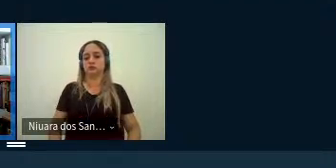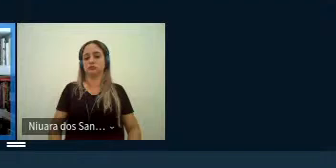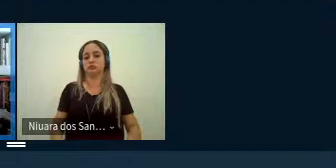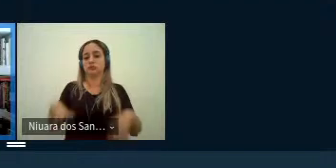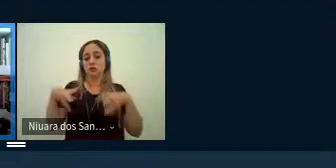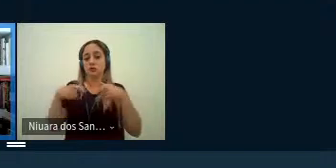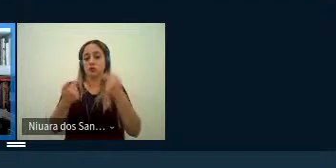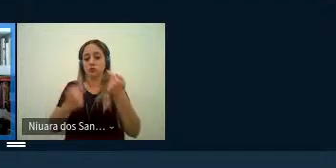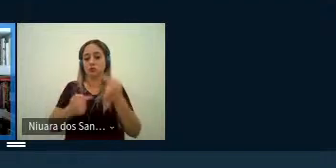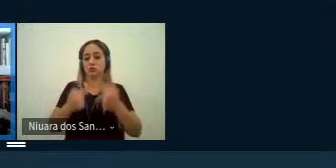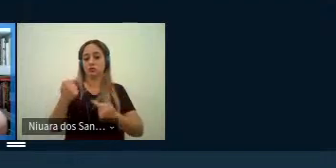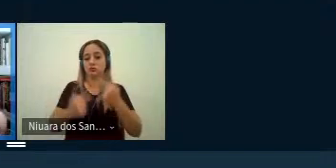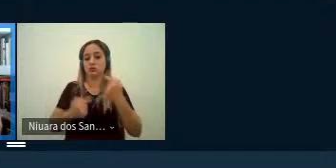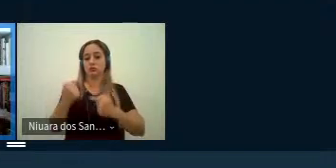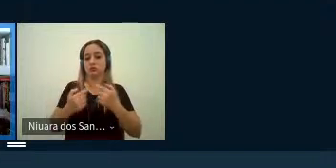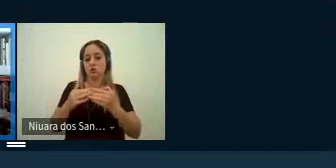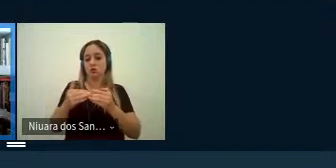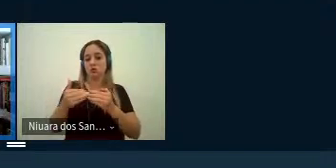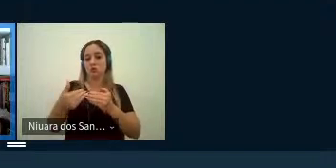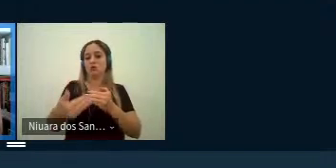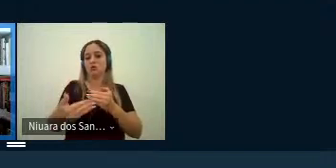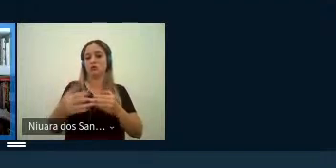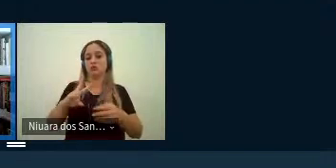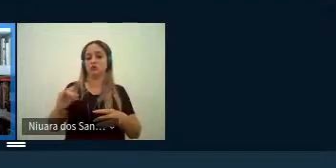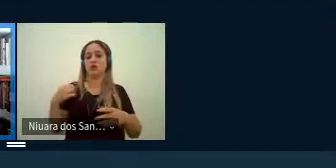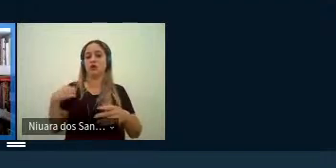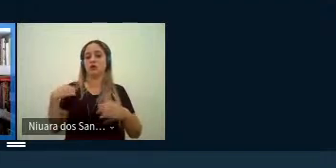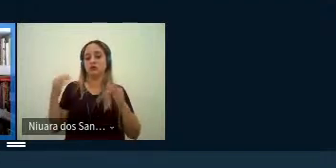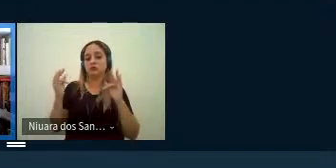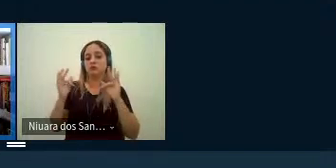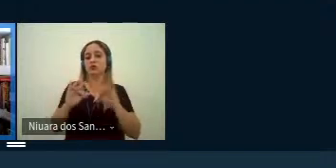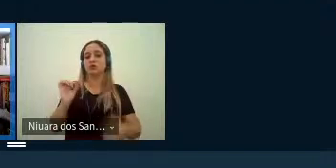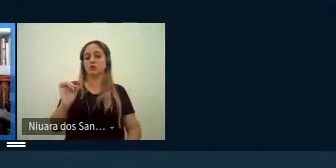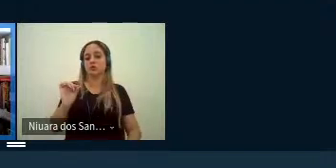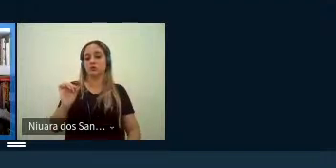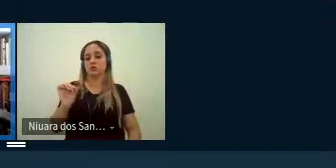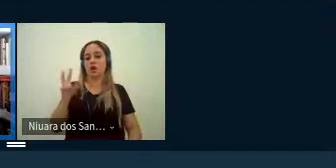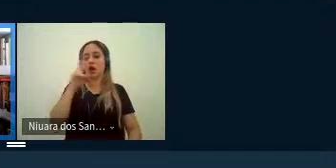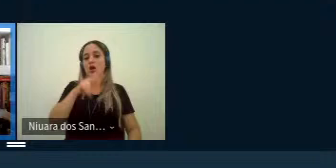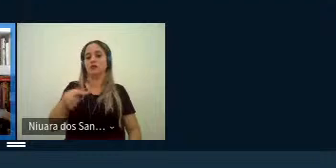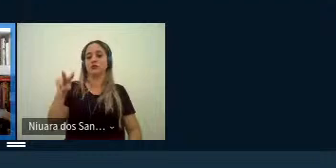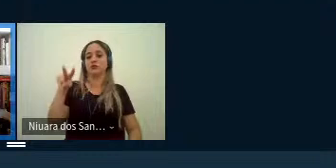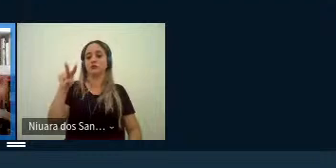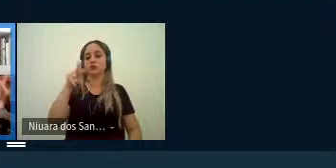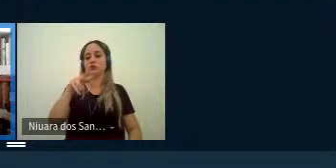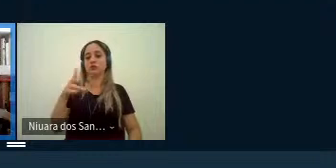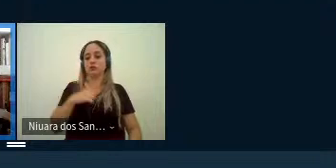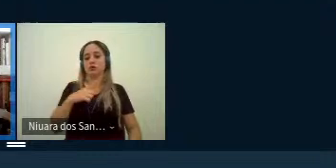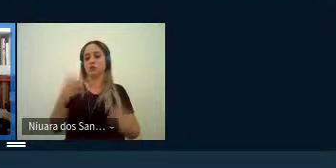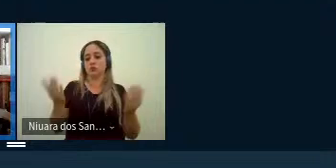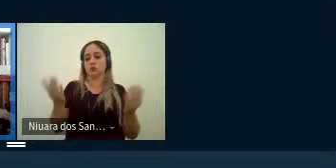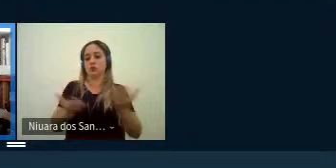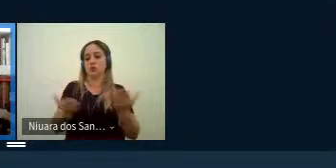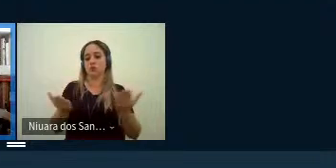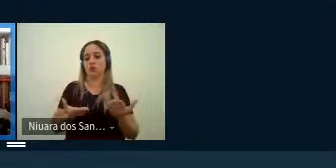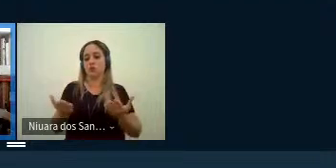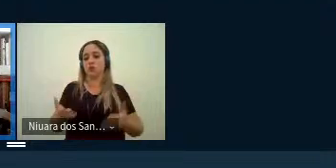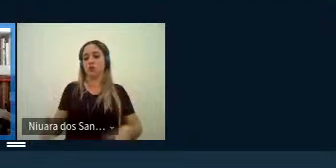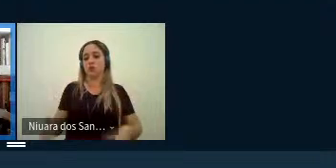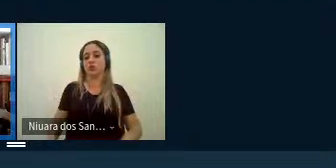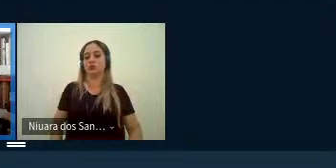discussão né daí pra frente que vai culminar como eu falei nessa visão que nós temos hoje acerca da